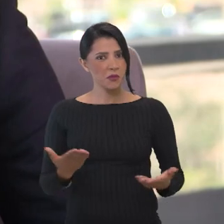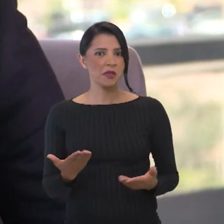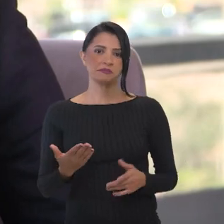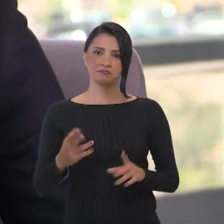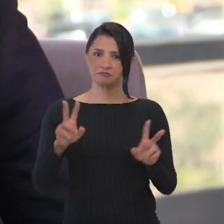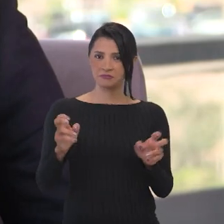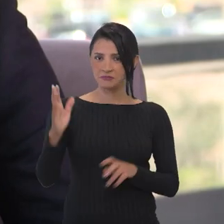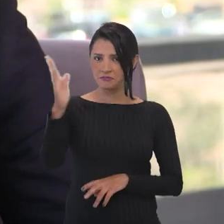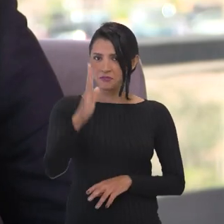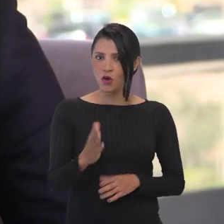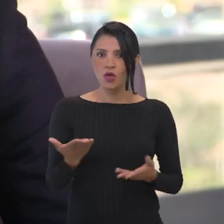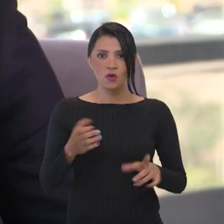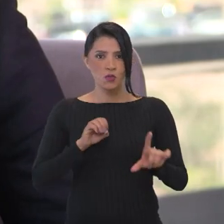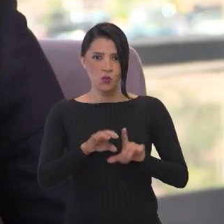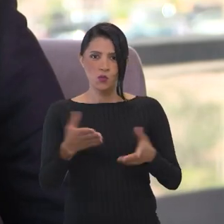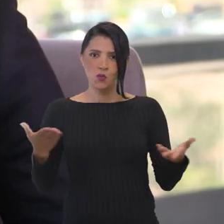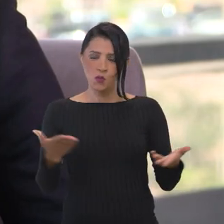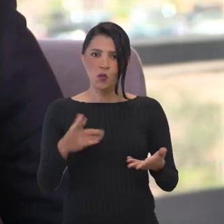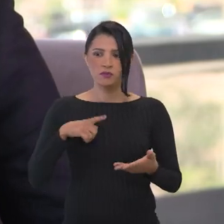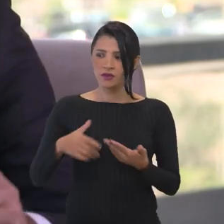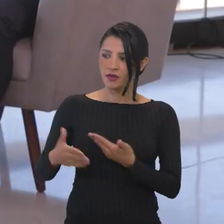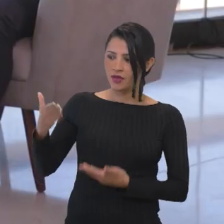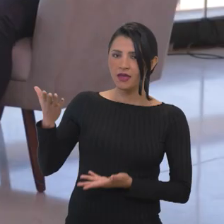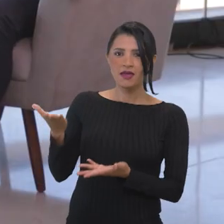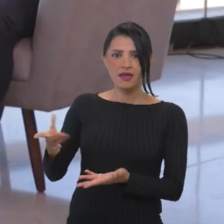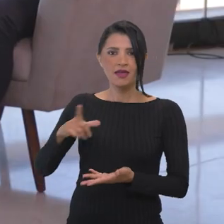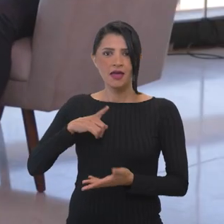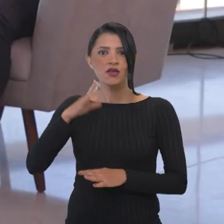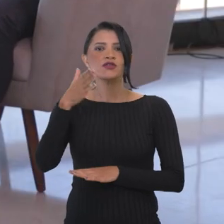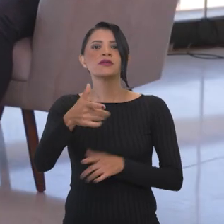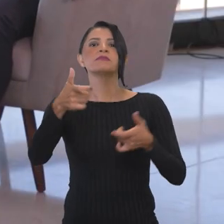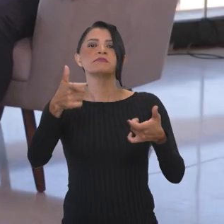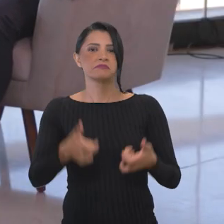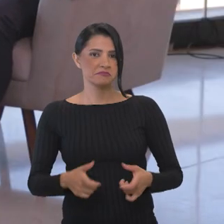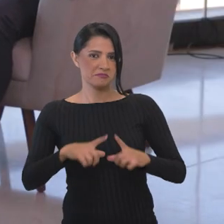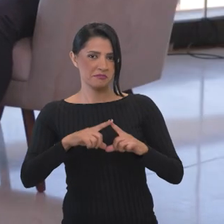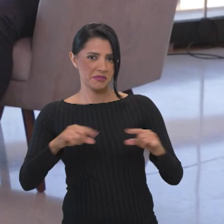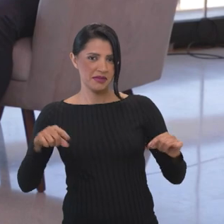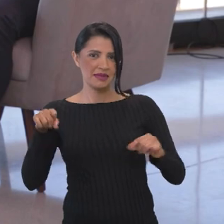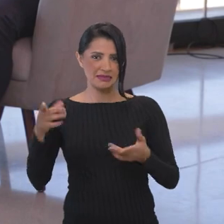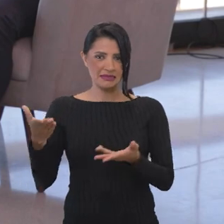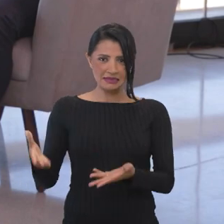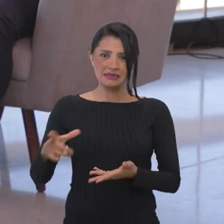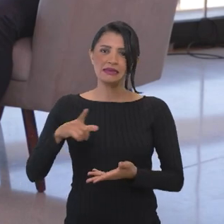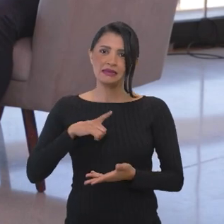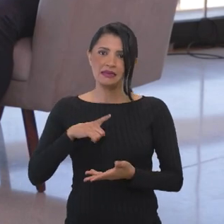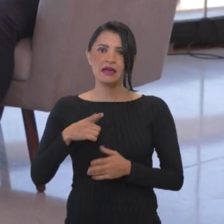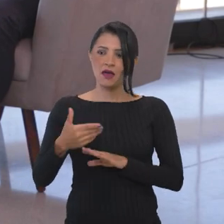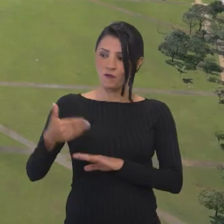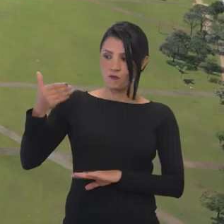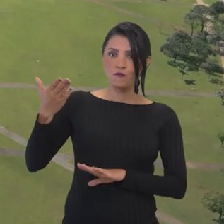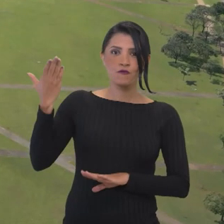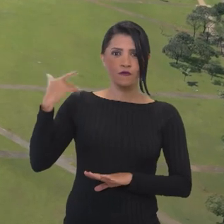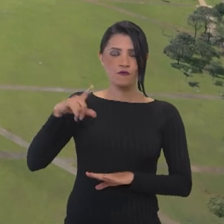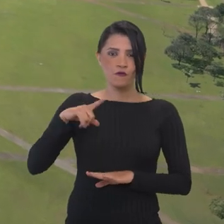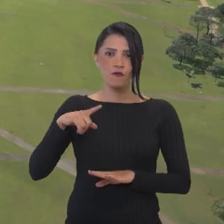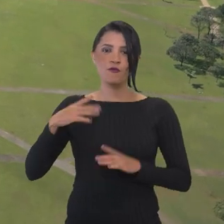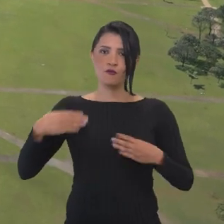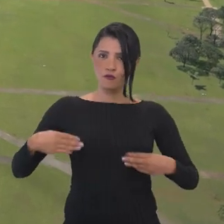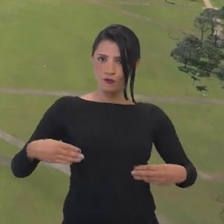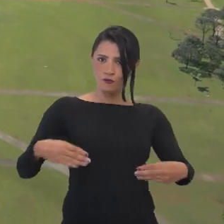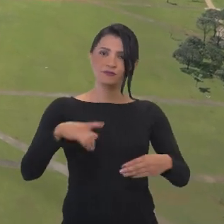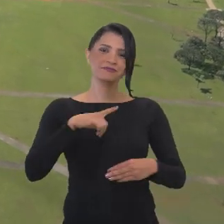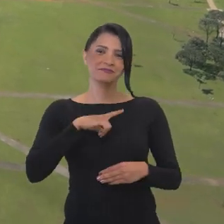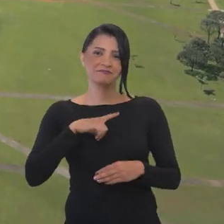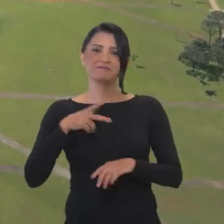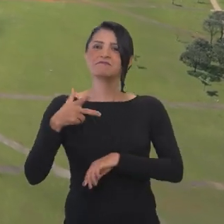Olá, o Brasil em Pauta está no ar e nós estamos diretamente aqui do SESI Lab em Brasília com a esplanada dos